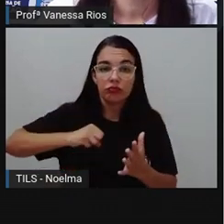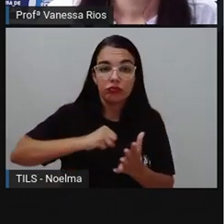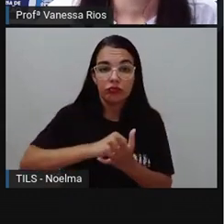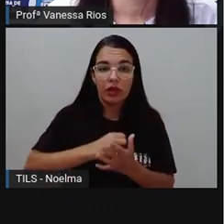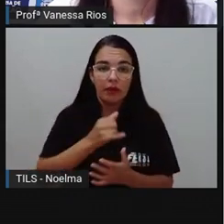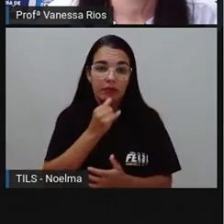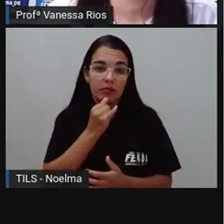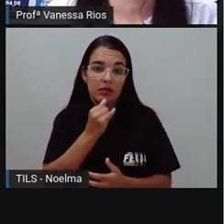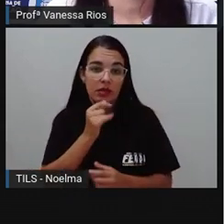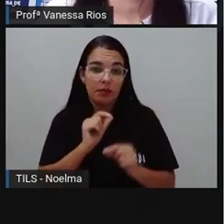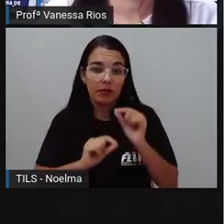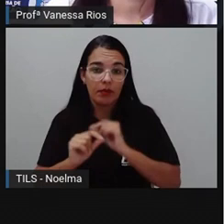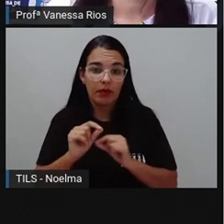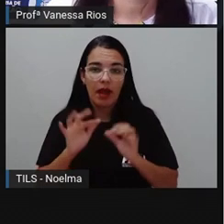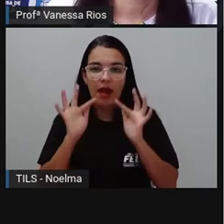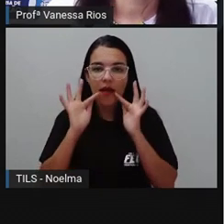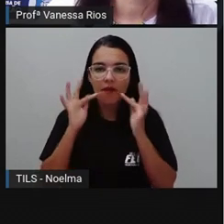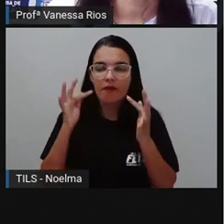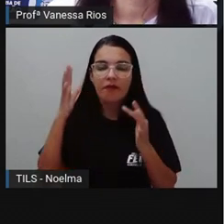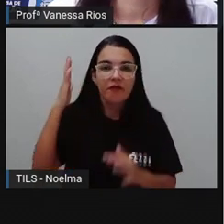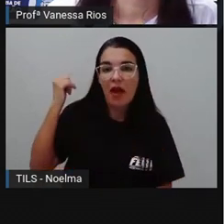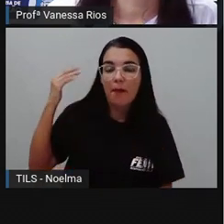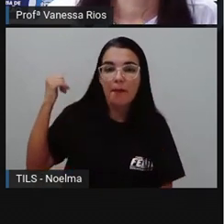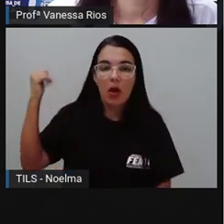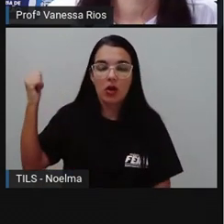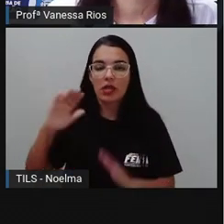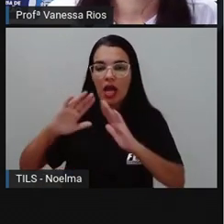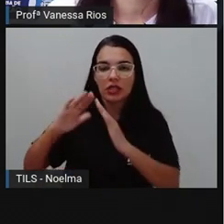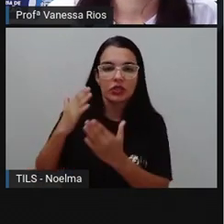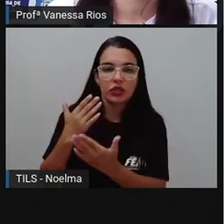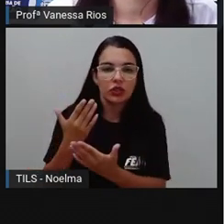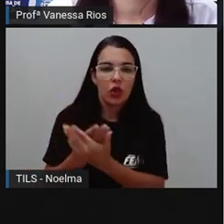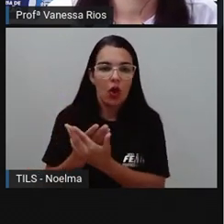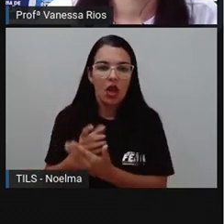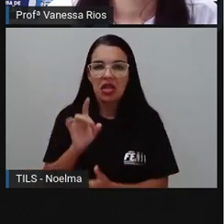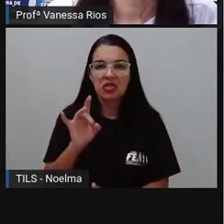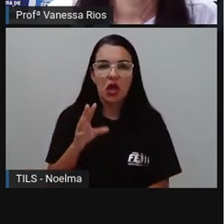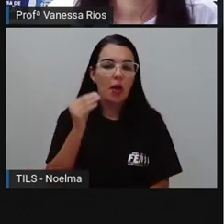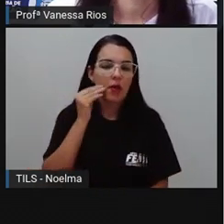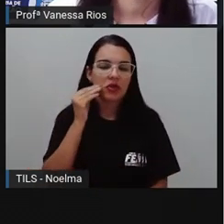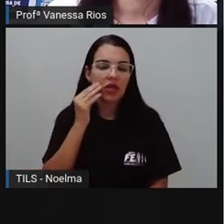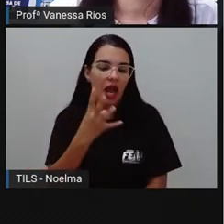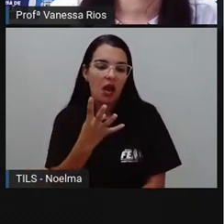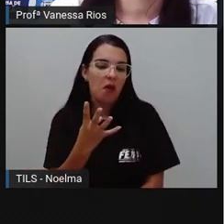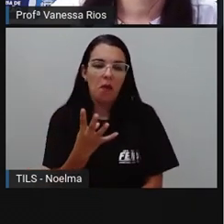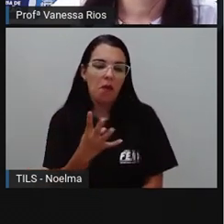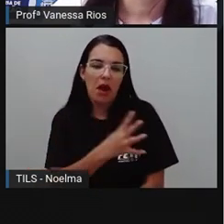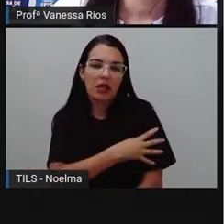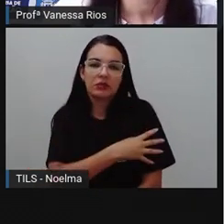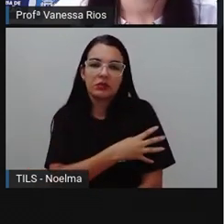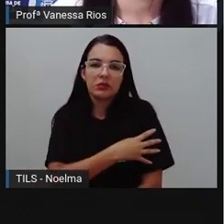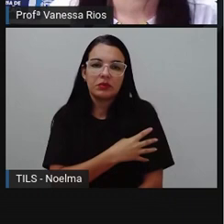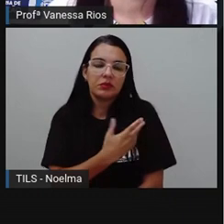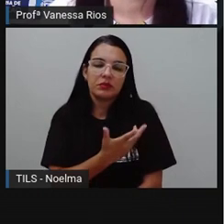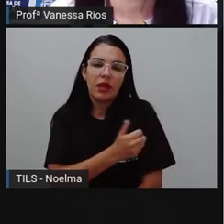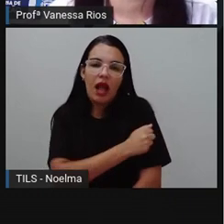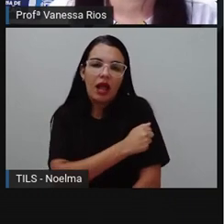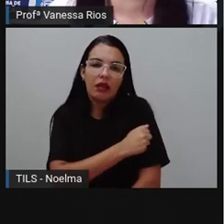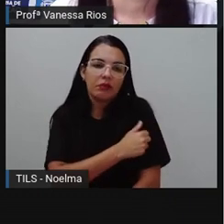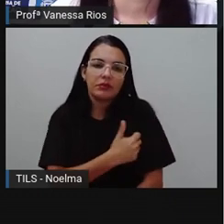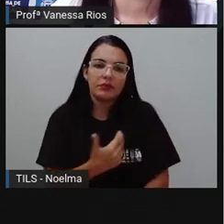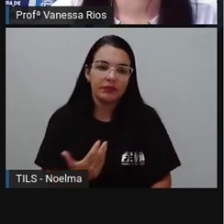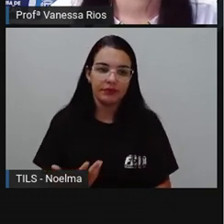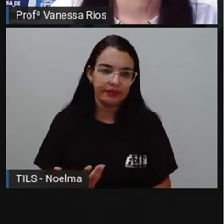exemplo, o fato de uma famosa escola de culinária mostrar apenas quatro alunos em uma turma. A gente já